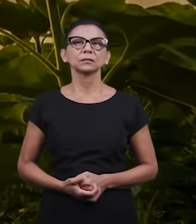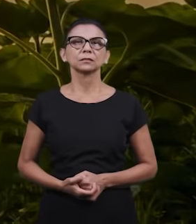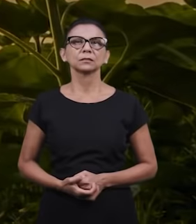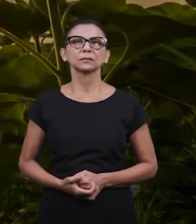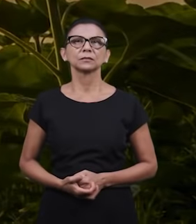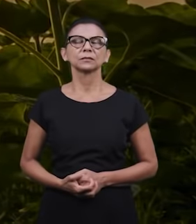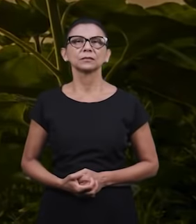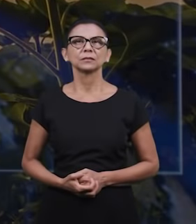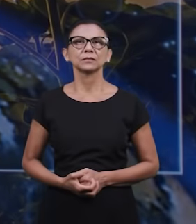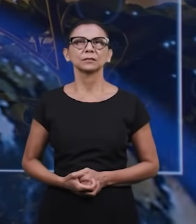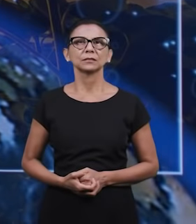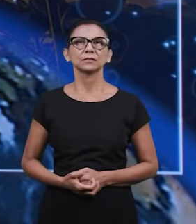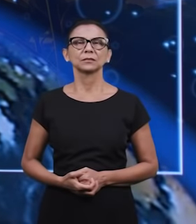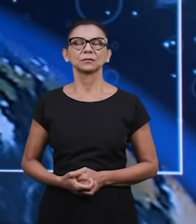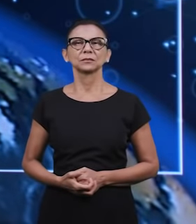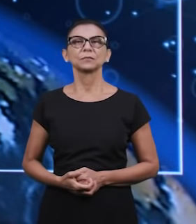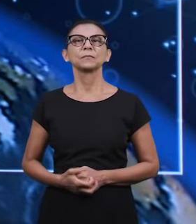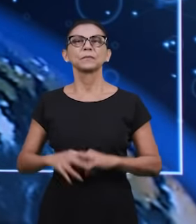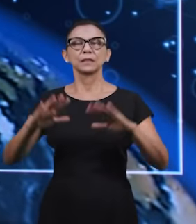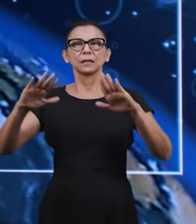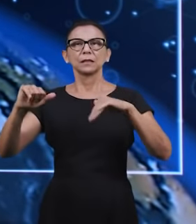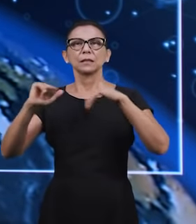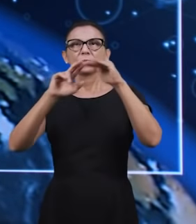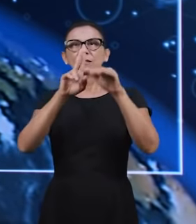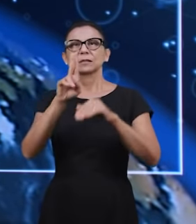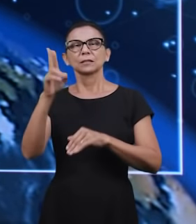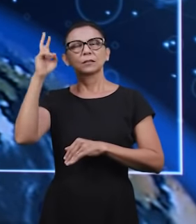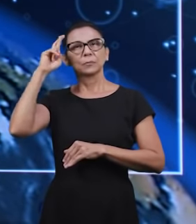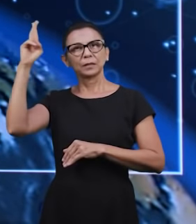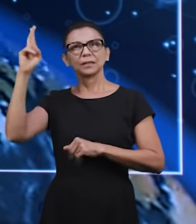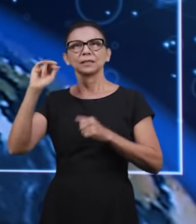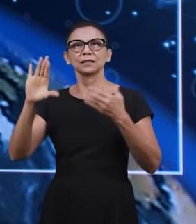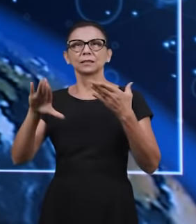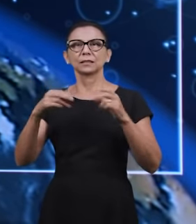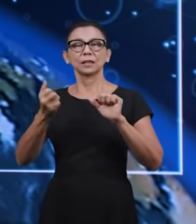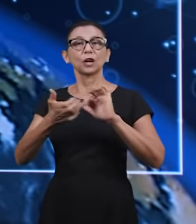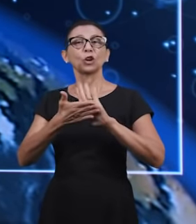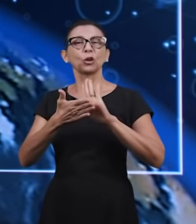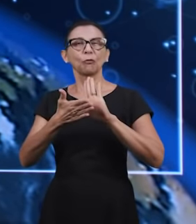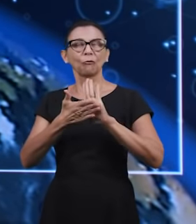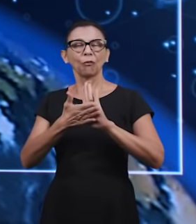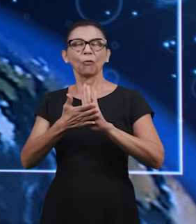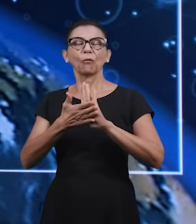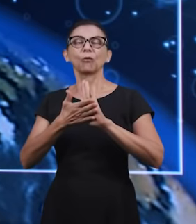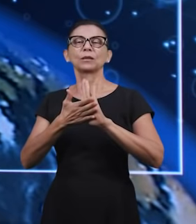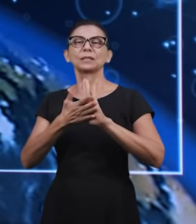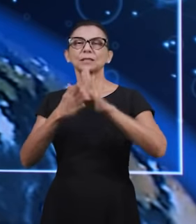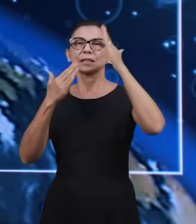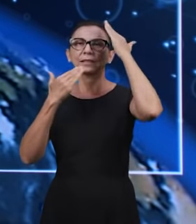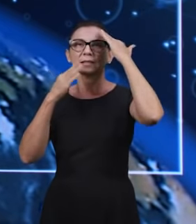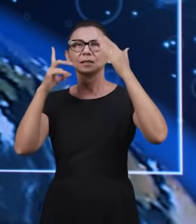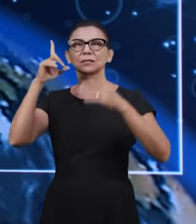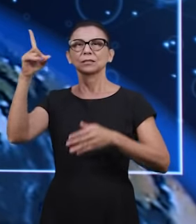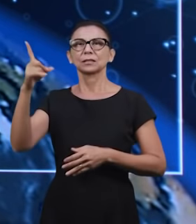Ele é paz e segurança.